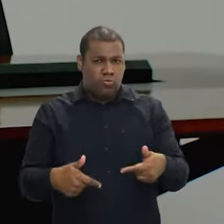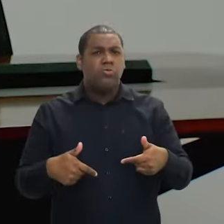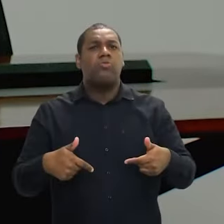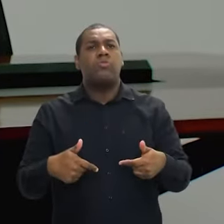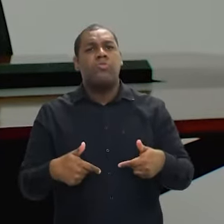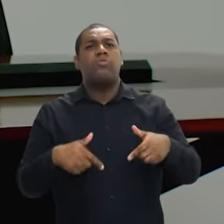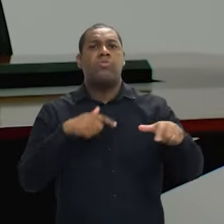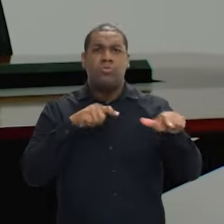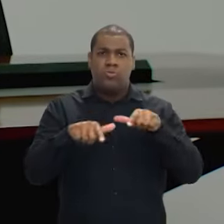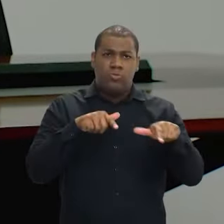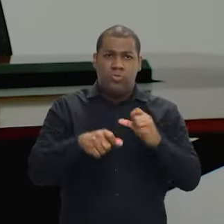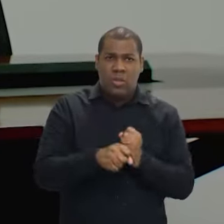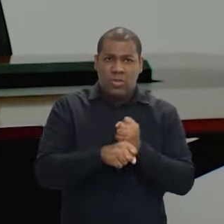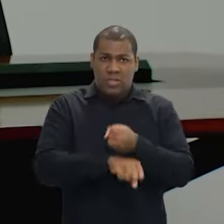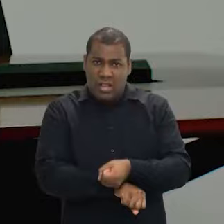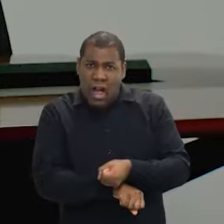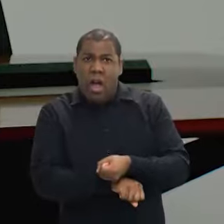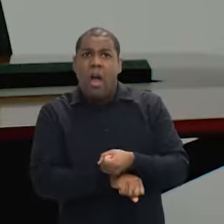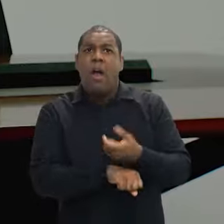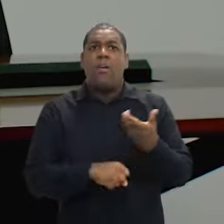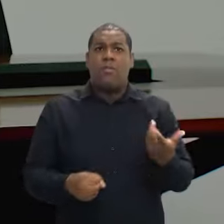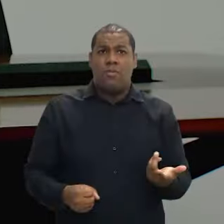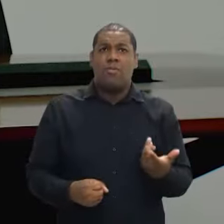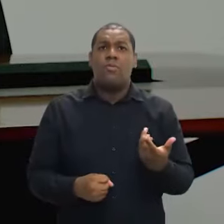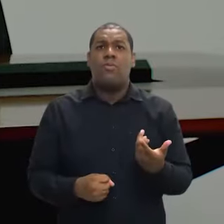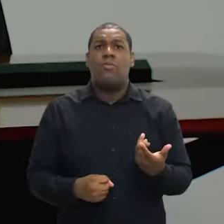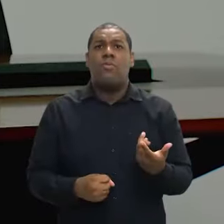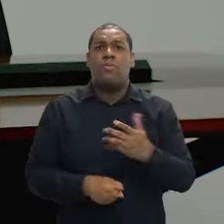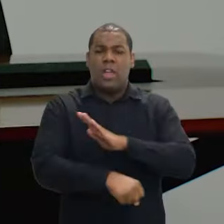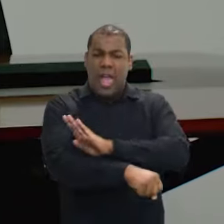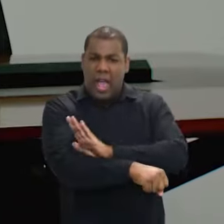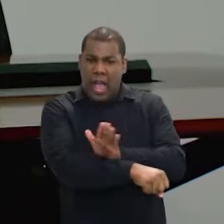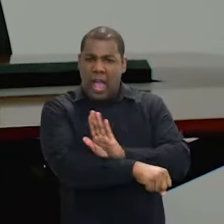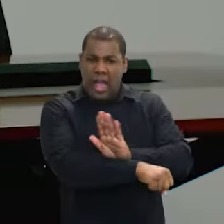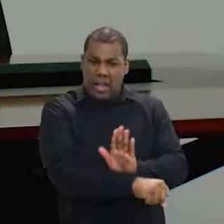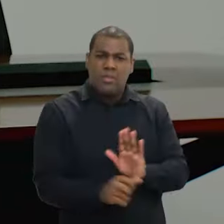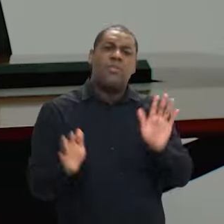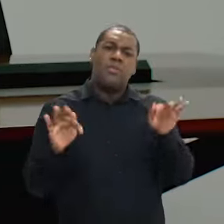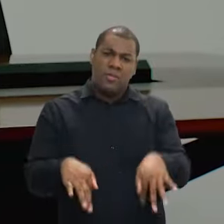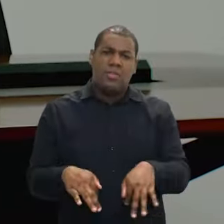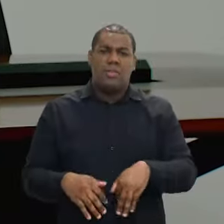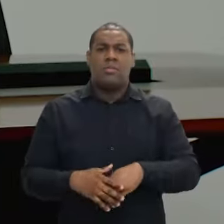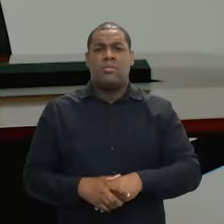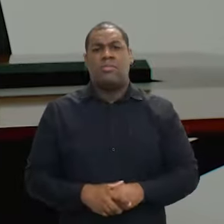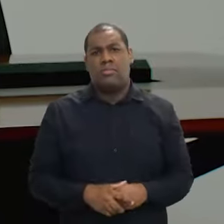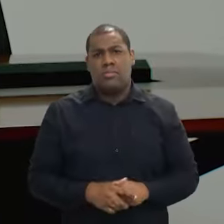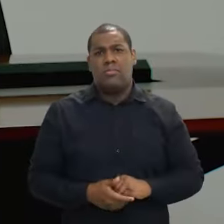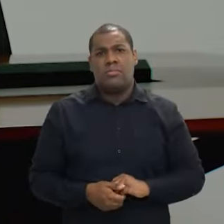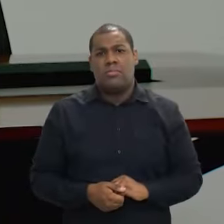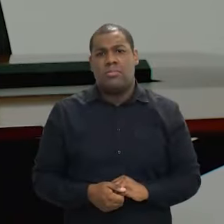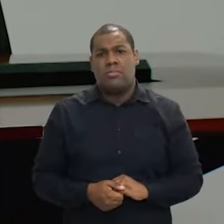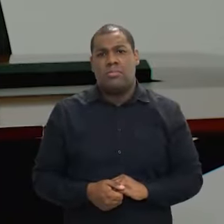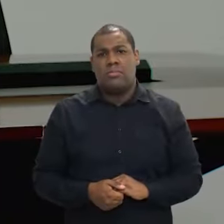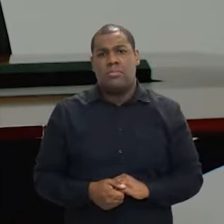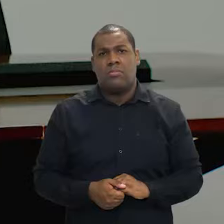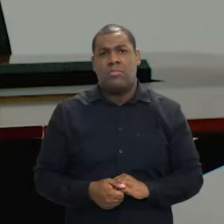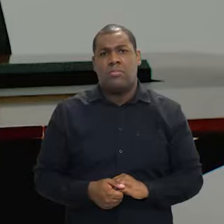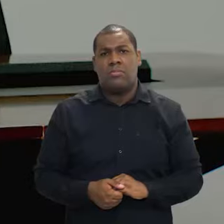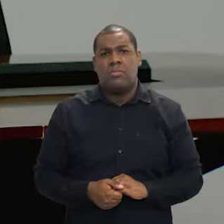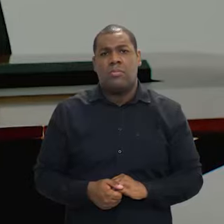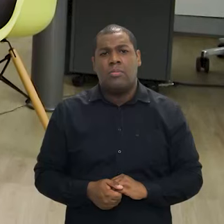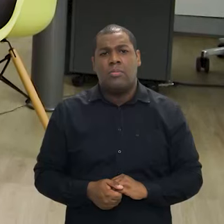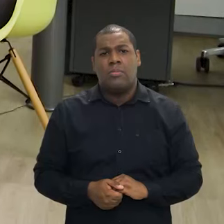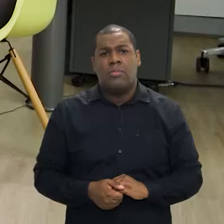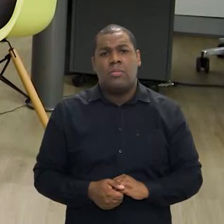exploração do trabalho tão agudo que se caracteriza como trabalho